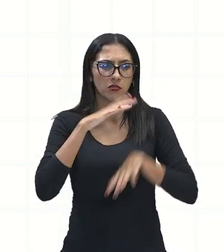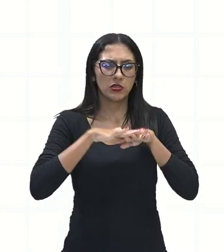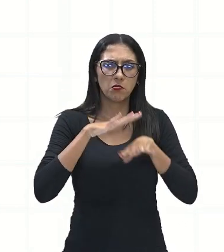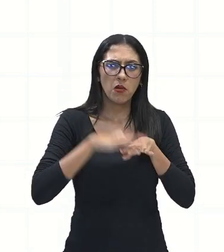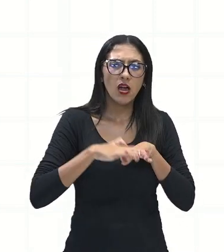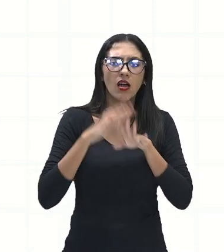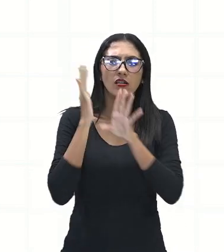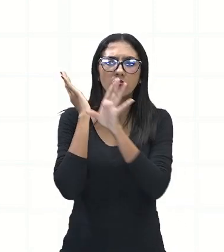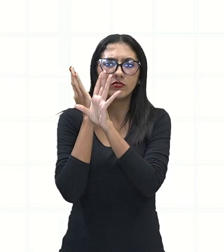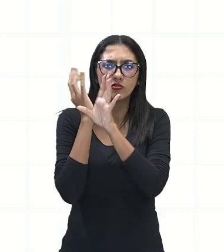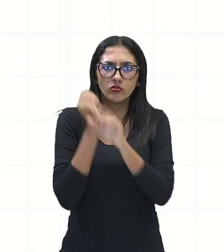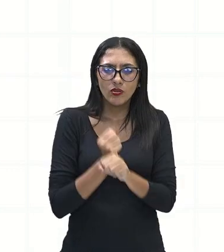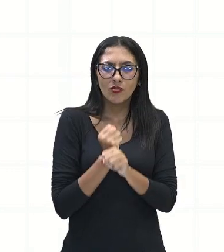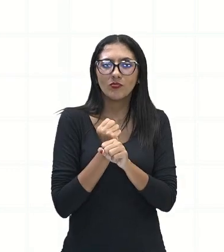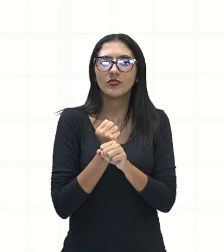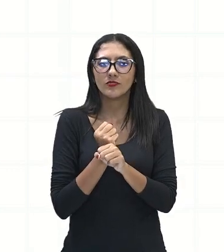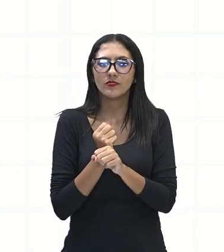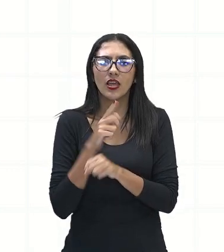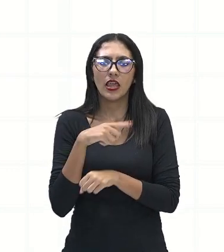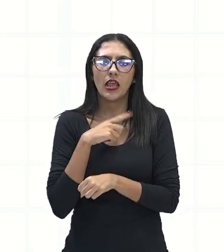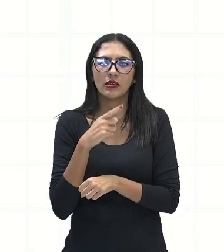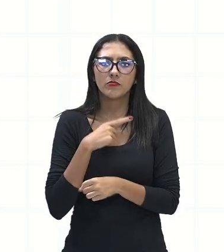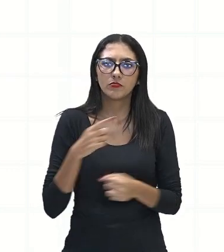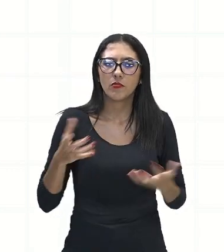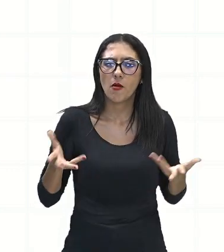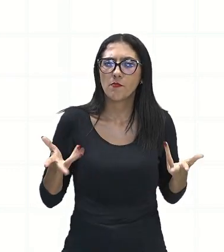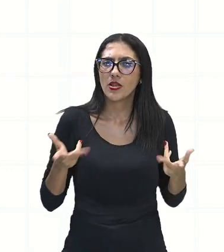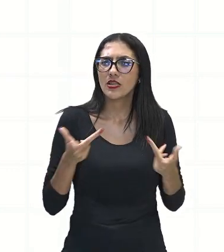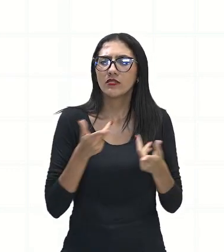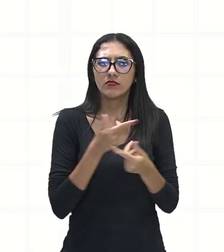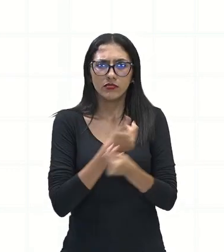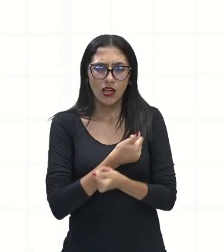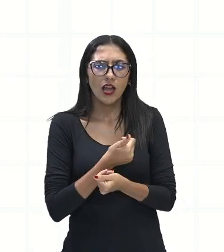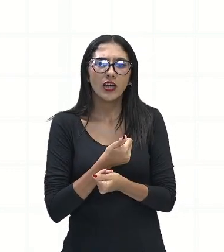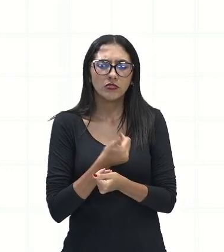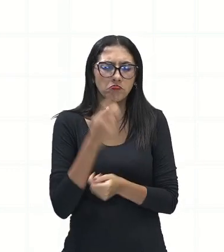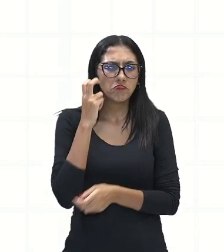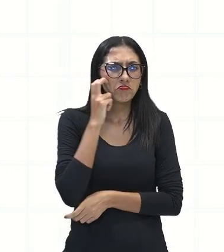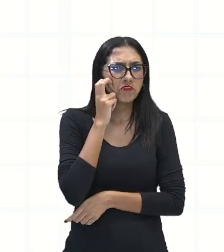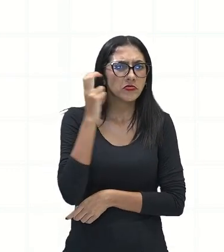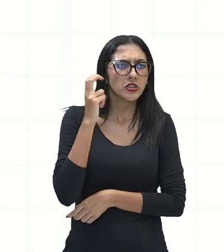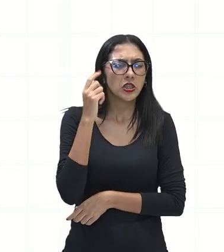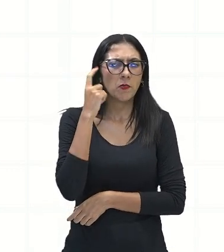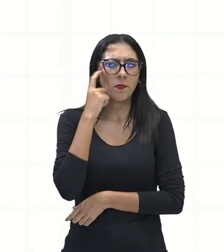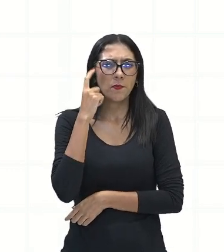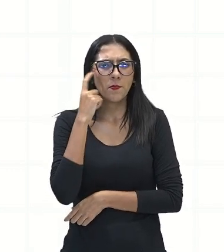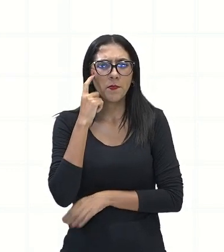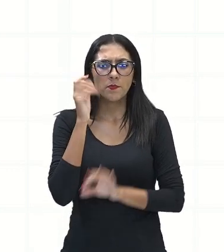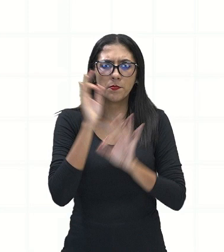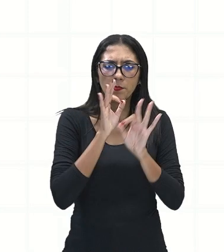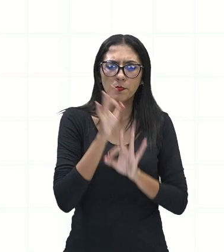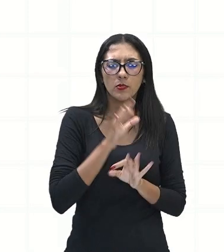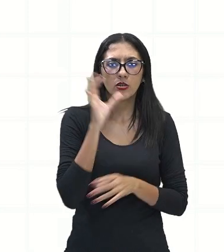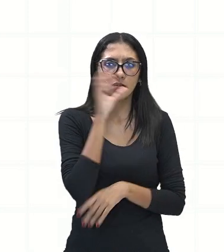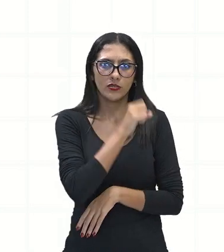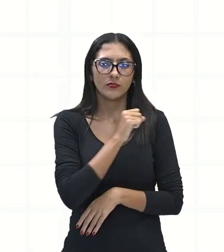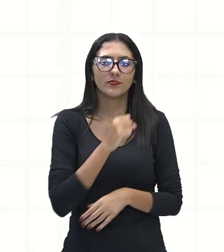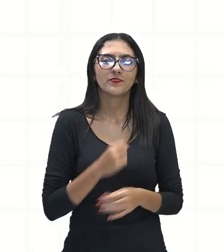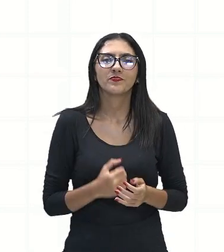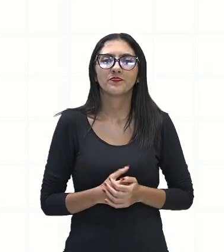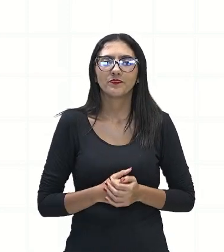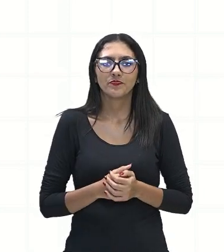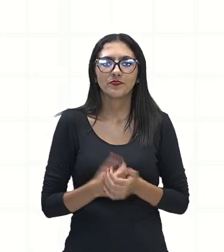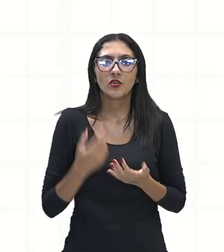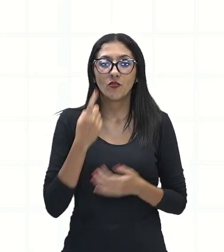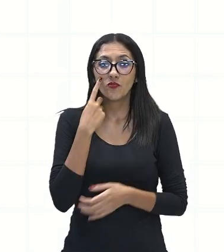né? Ele tem aí uma habilidade muito grande em fazer os cálculos. Então, observe que, agora, a palavra